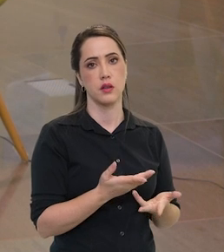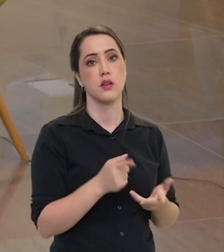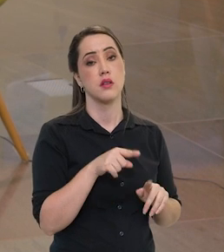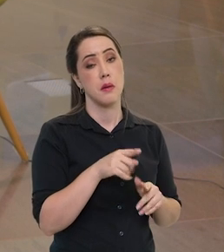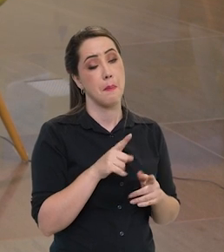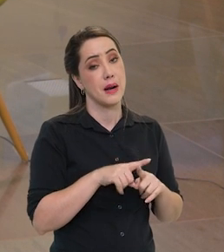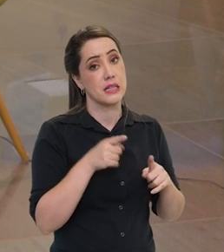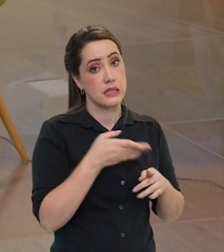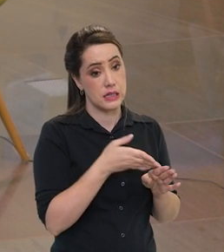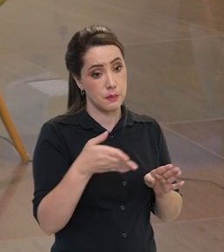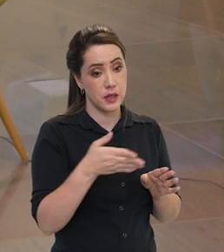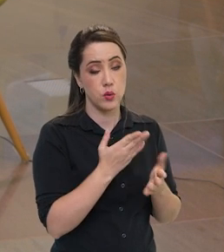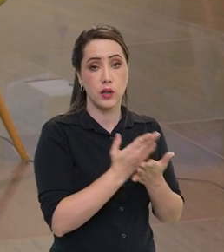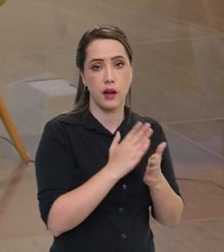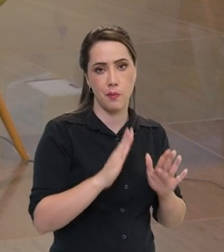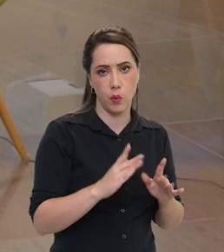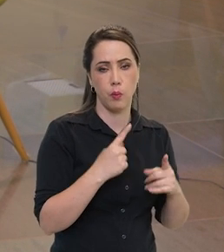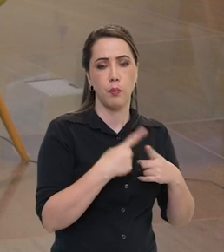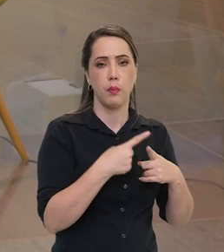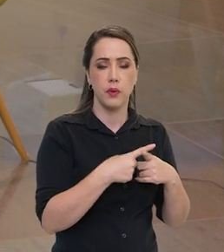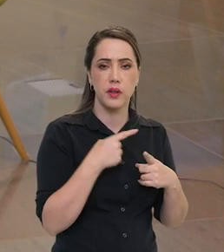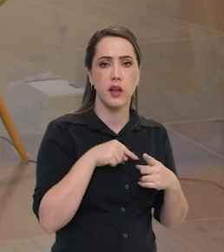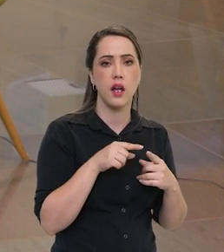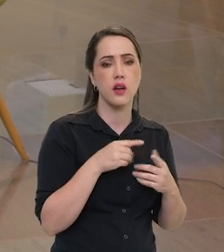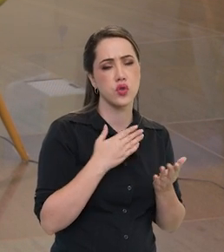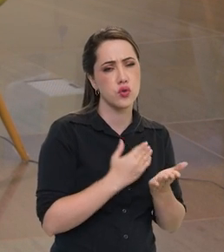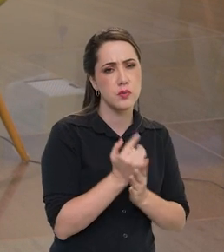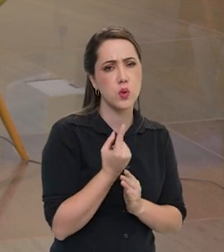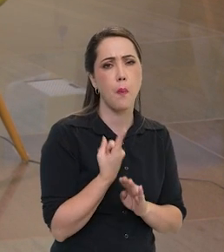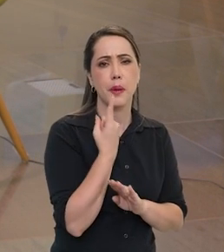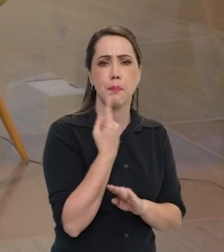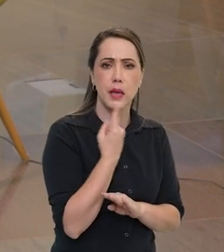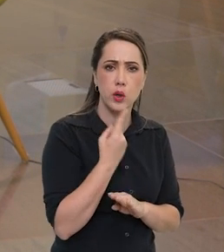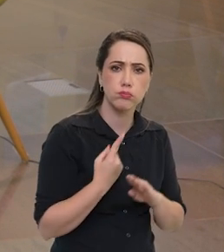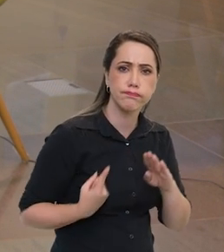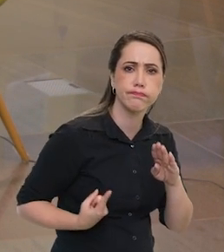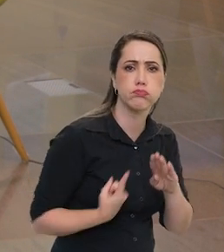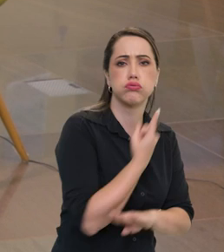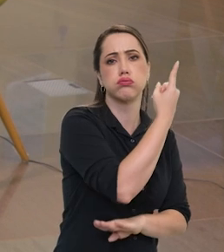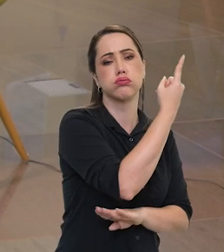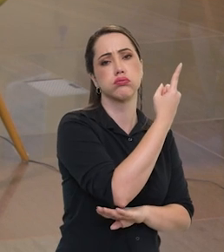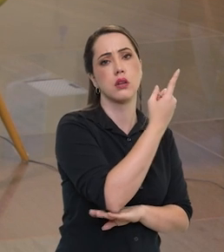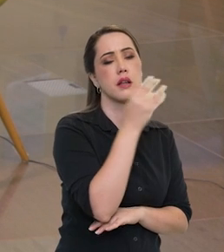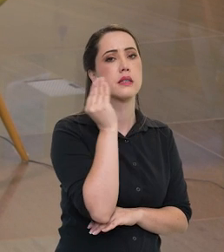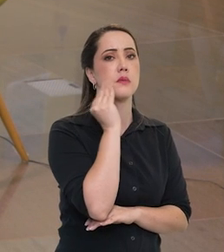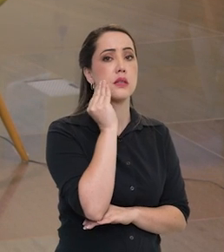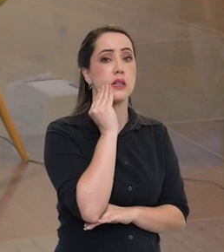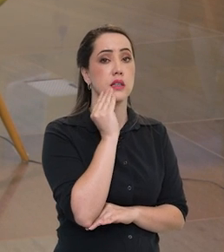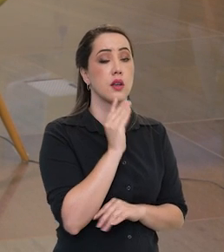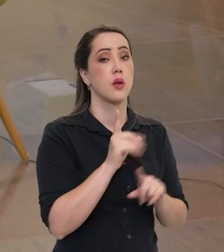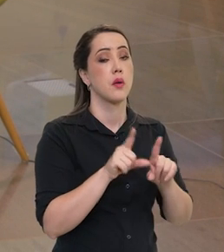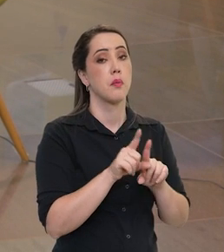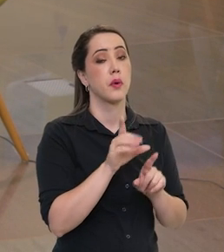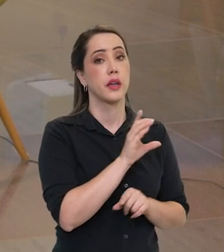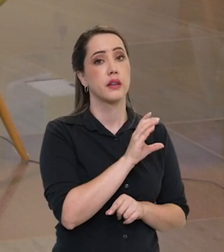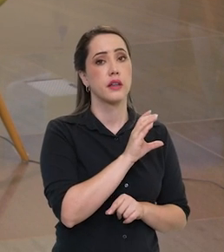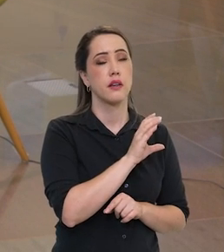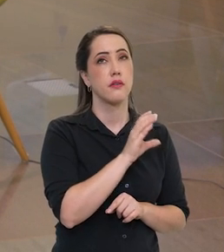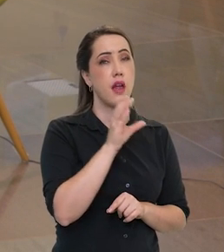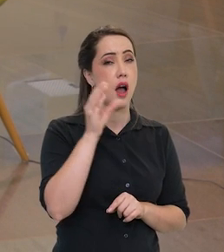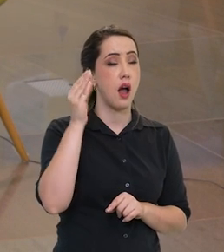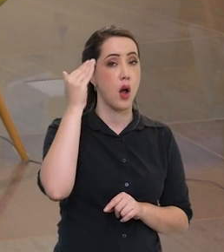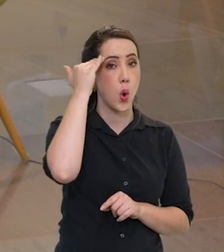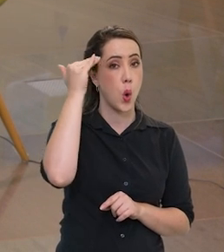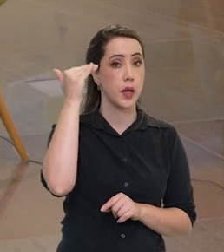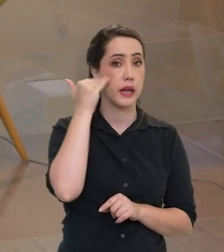eu diria que acabou com esse primeiro lançamento experimental ainda, mas o primeiro lançamento da Coreia do Sul de